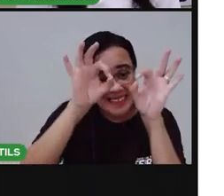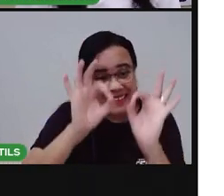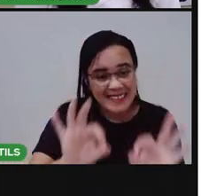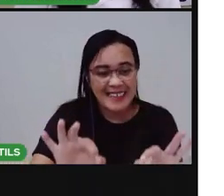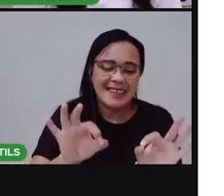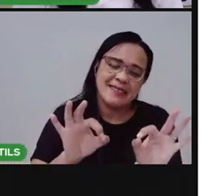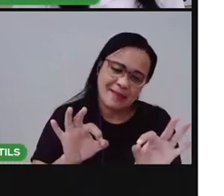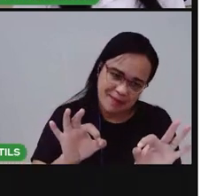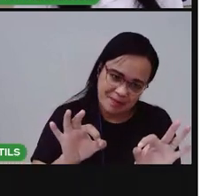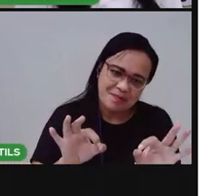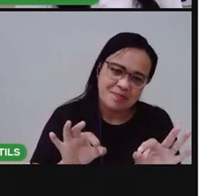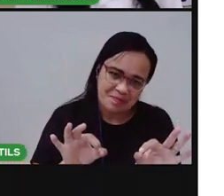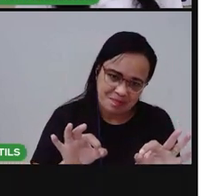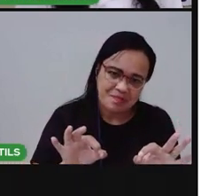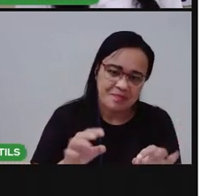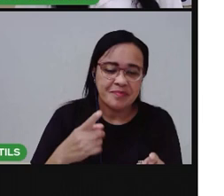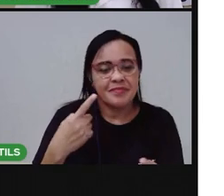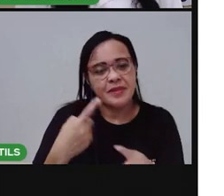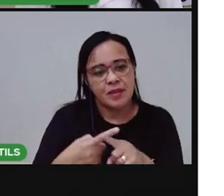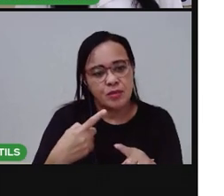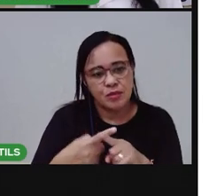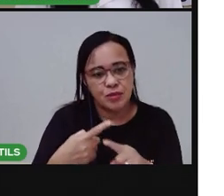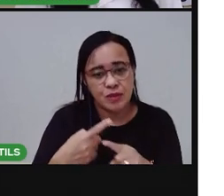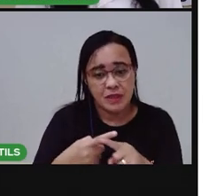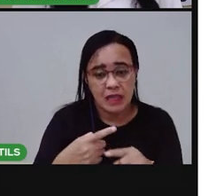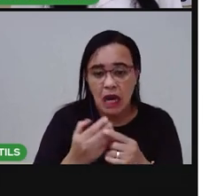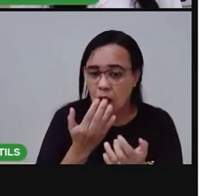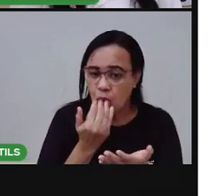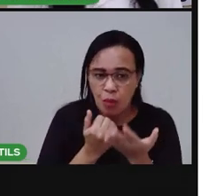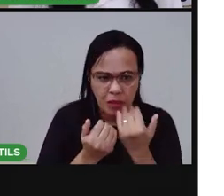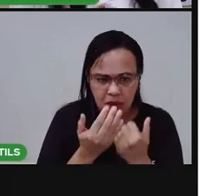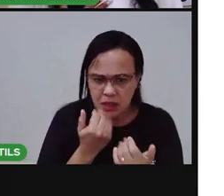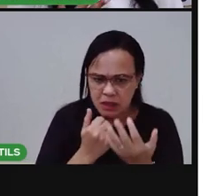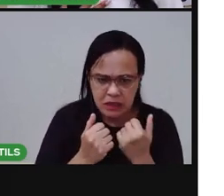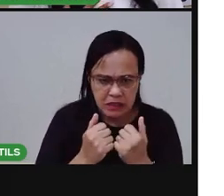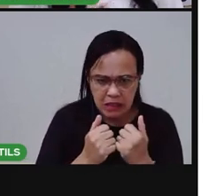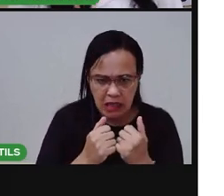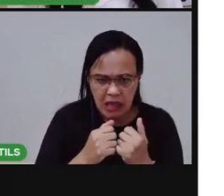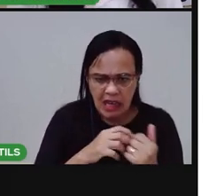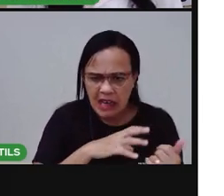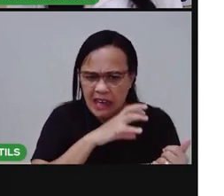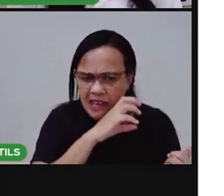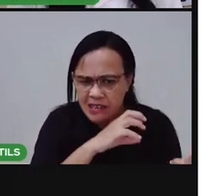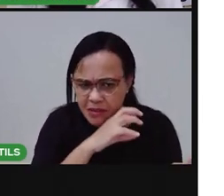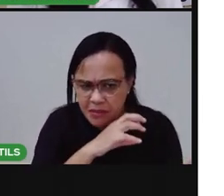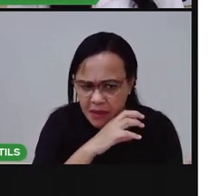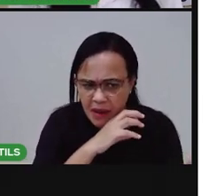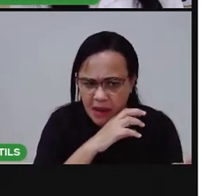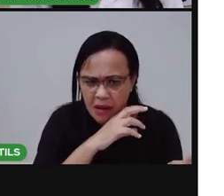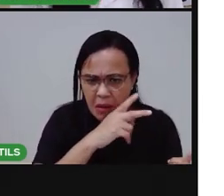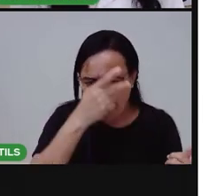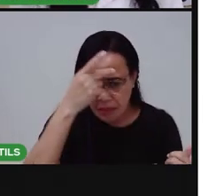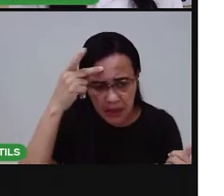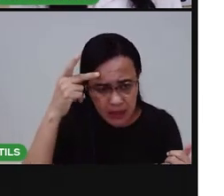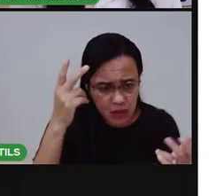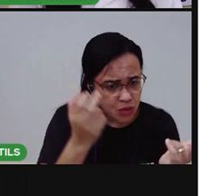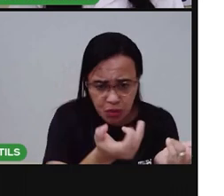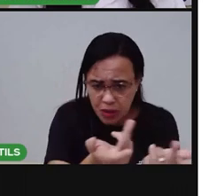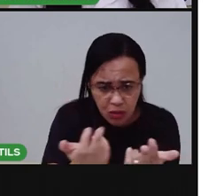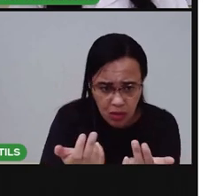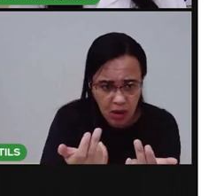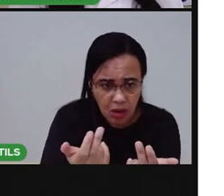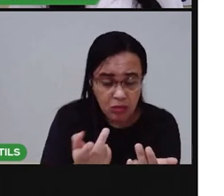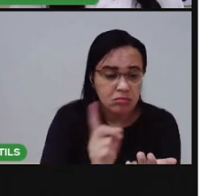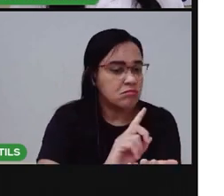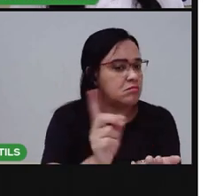animais, eles não se alimentam da mesma forma que nós seres humanos. É uma alimentação